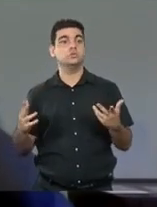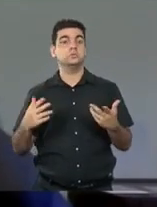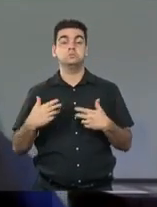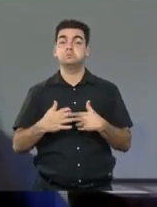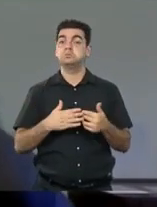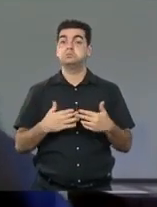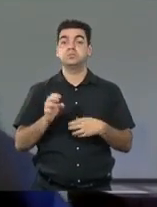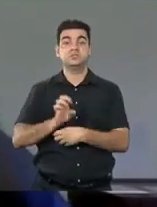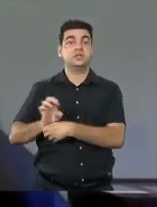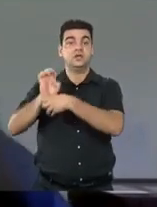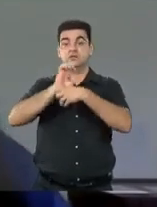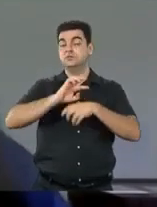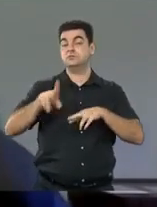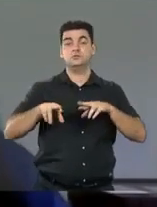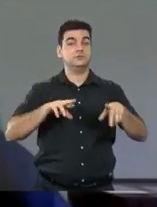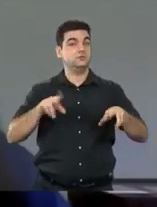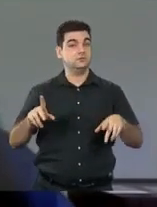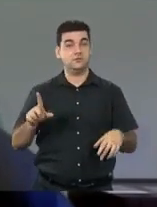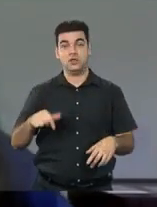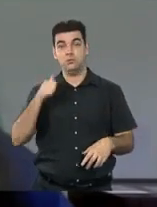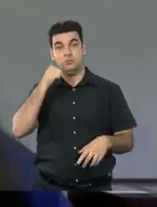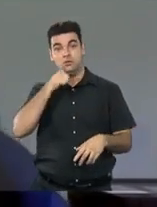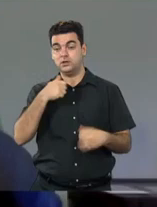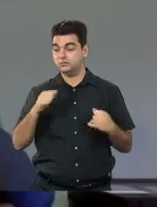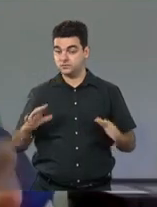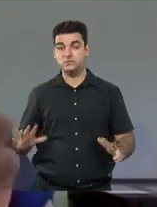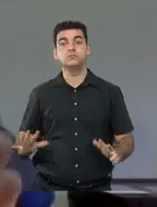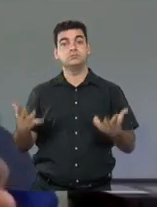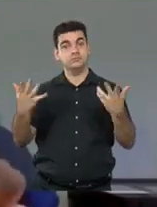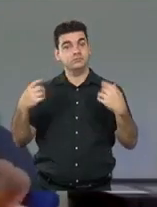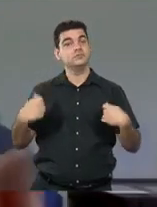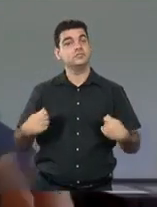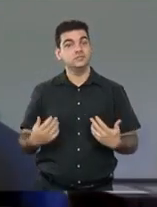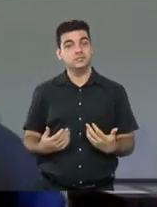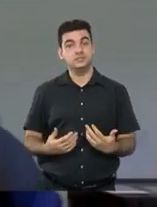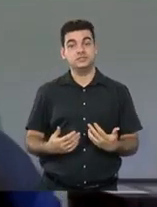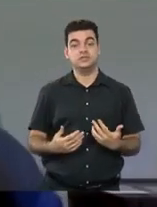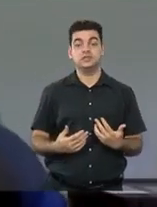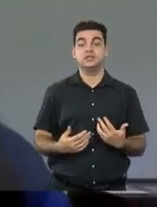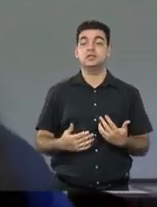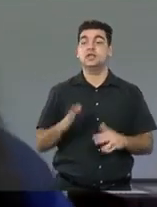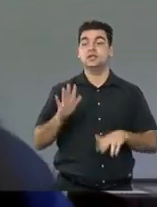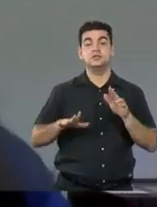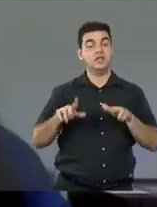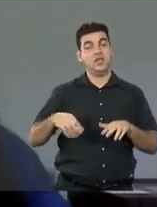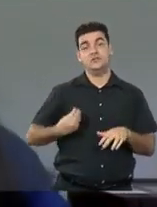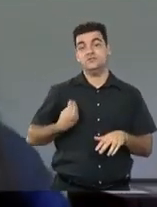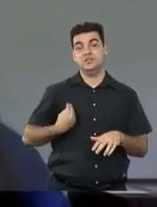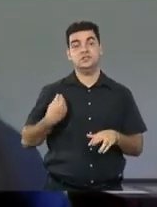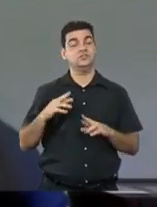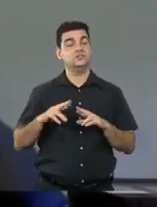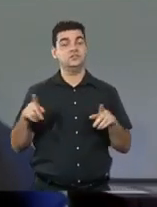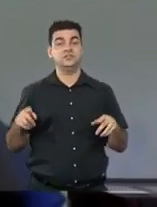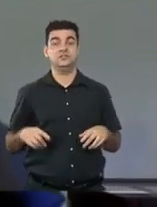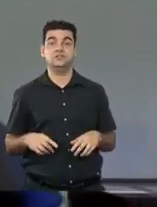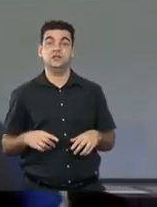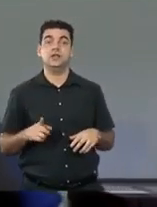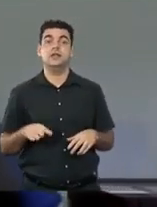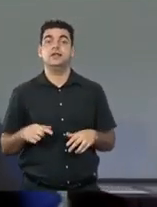do país, do Centro-Oeste, de mulheres, né, que tem uma vida muito diferente e muito,